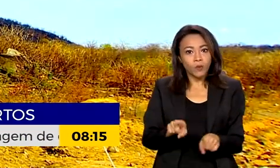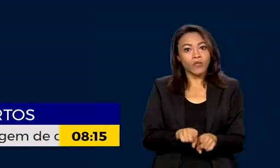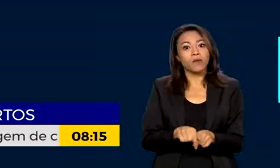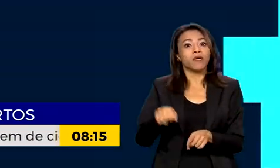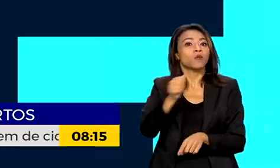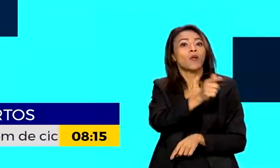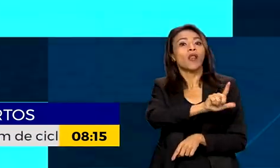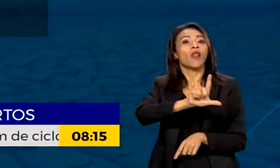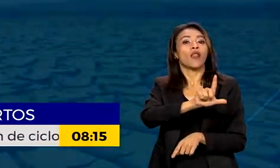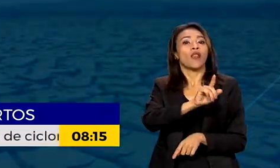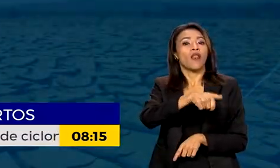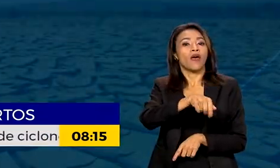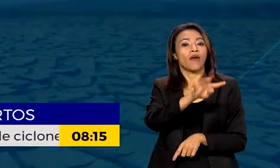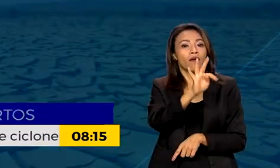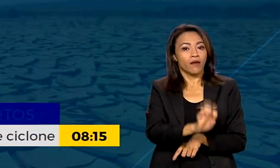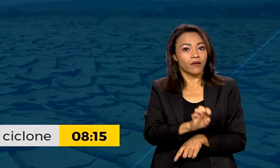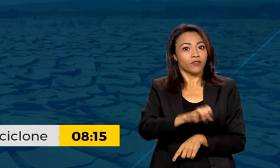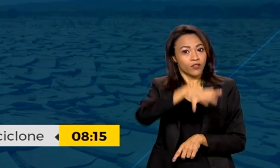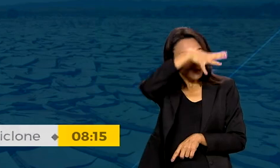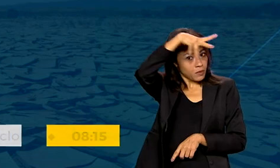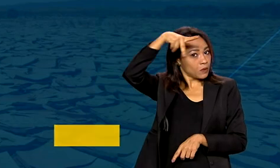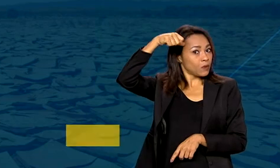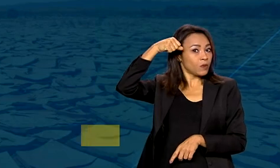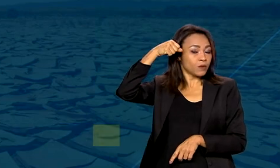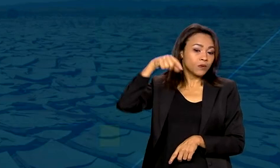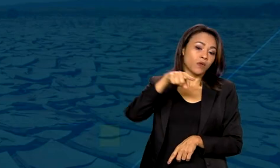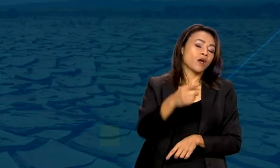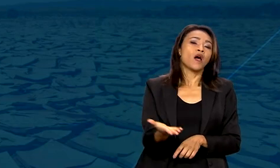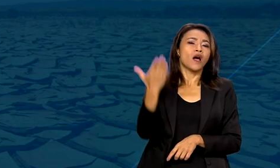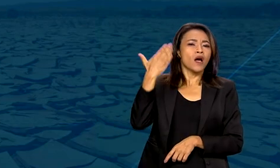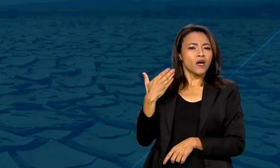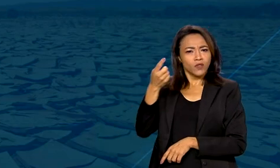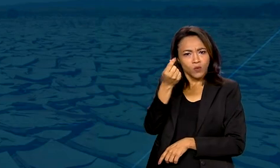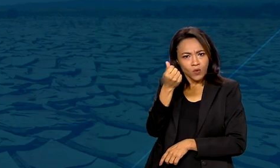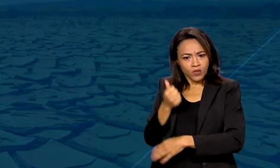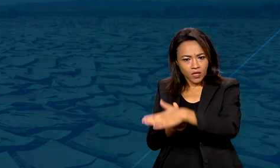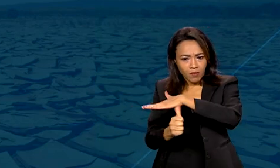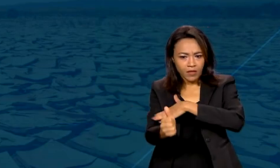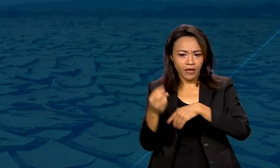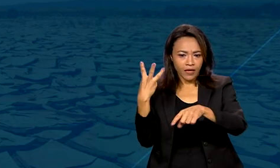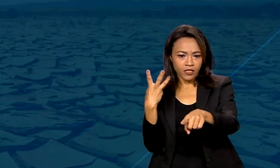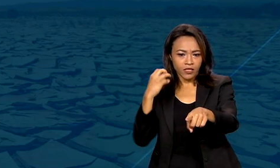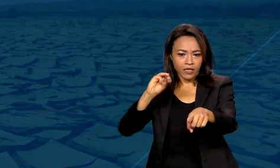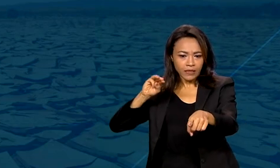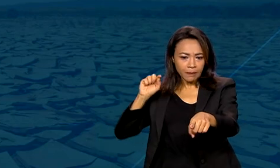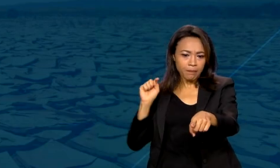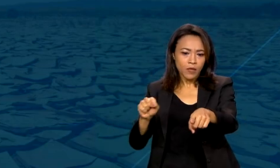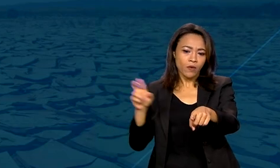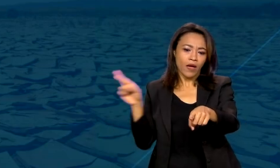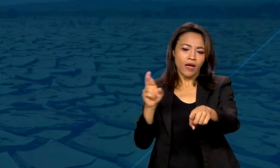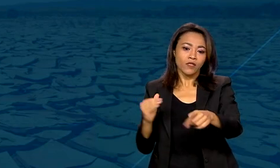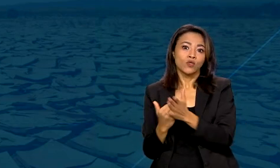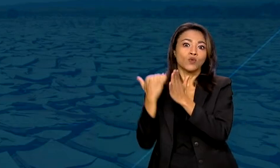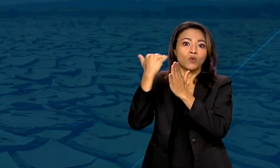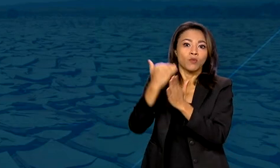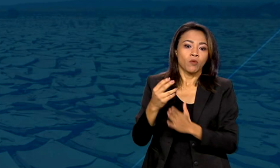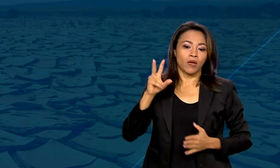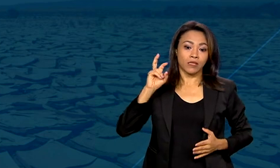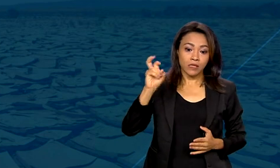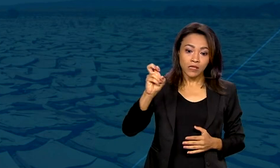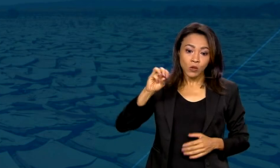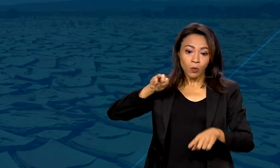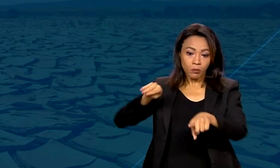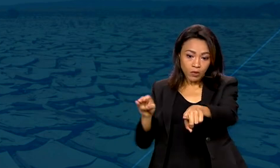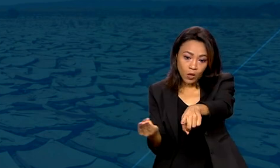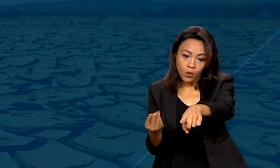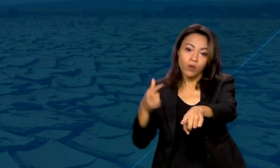Grosso. O orçamento para o setor, que era de 30 mil reais no ano passado, subiu para 5 milhões neste